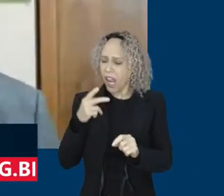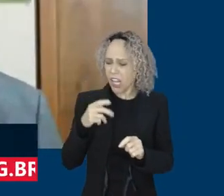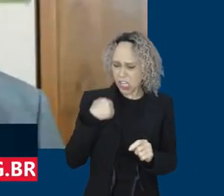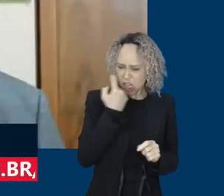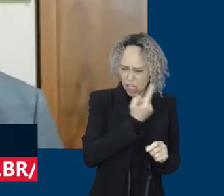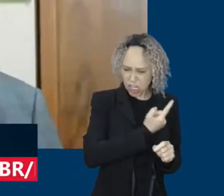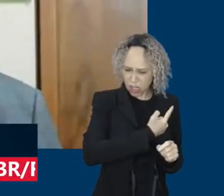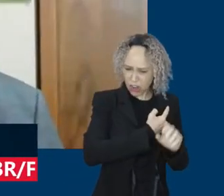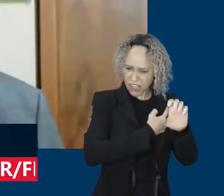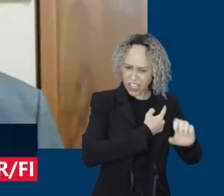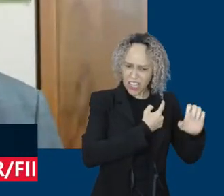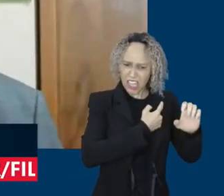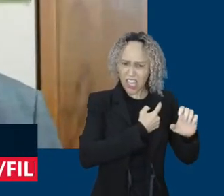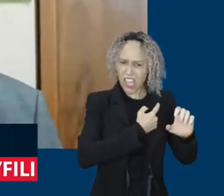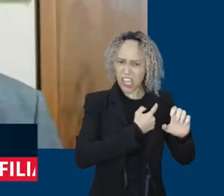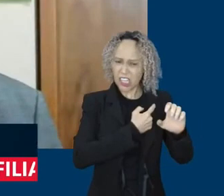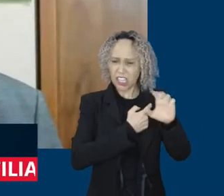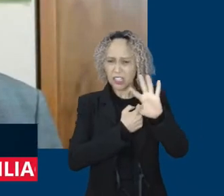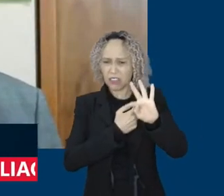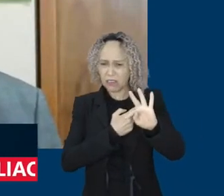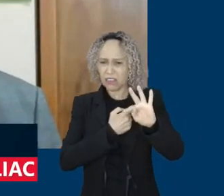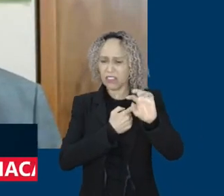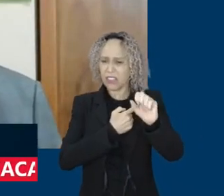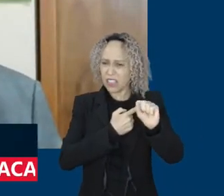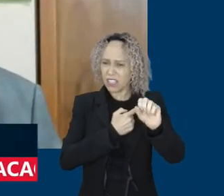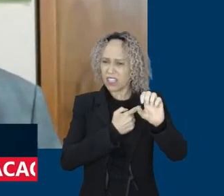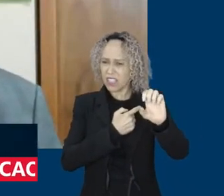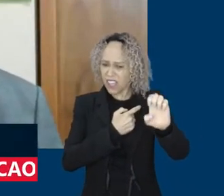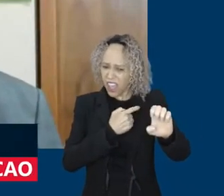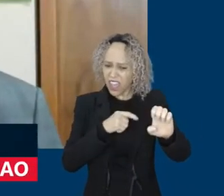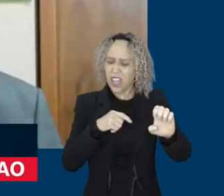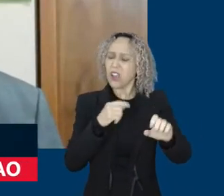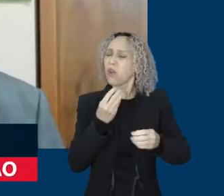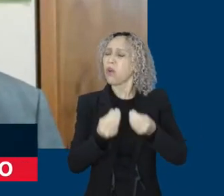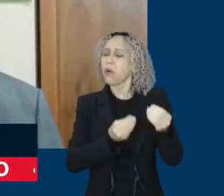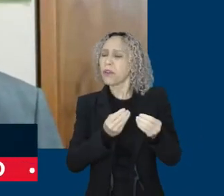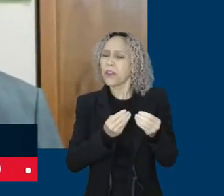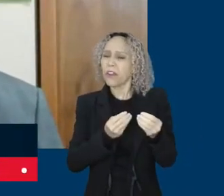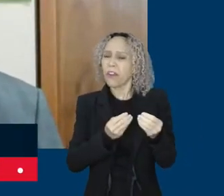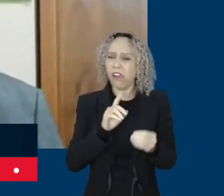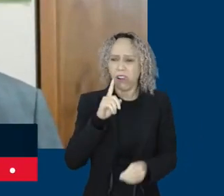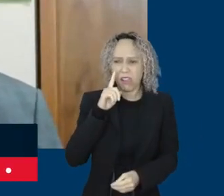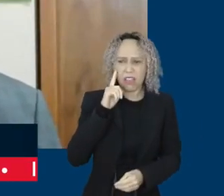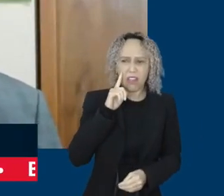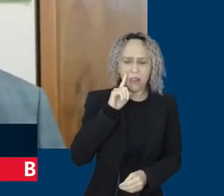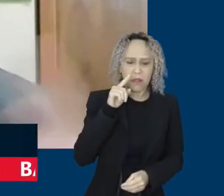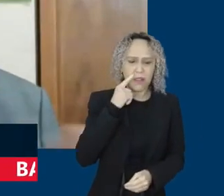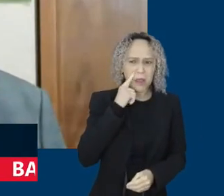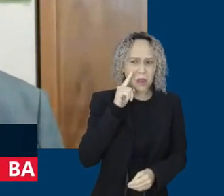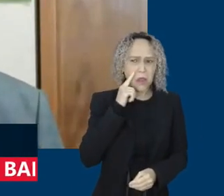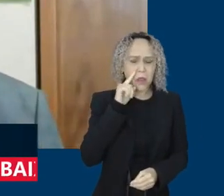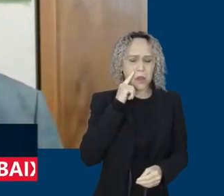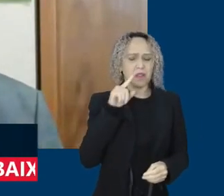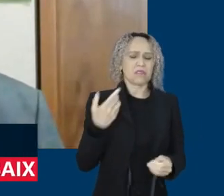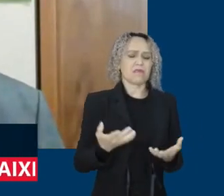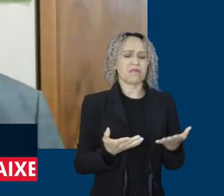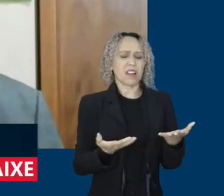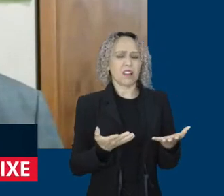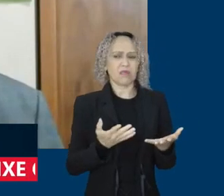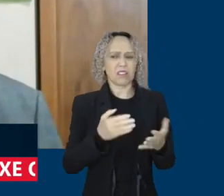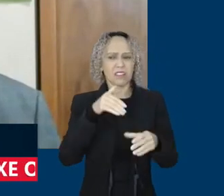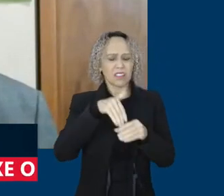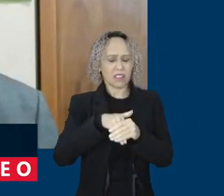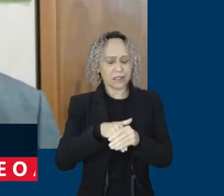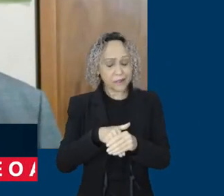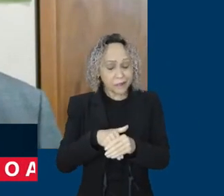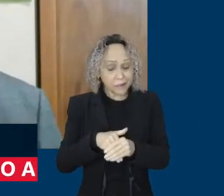vitória do Bolsonaro e, com a baderna que fizeram, teriam uma intervenção, então, de forças militares, isso na cabeça deles,